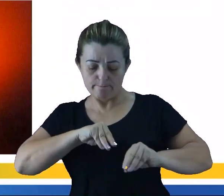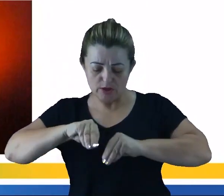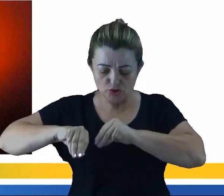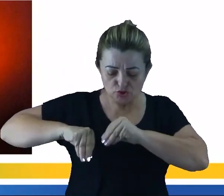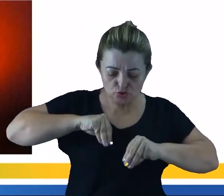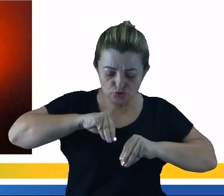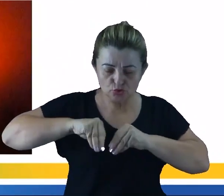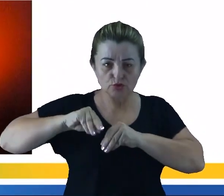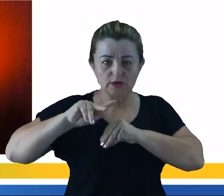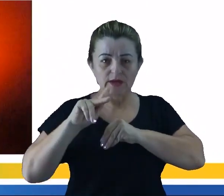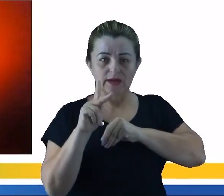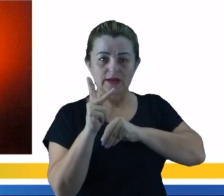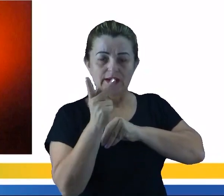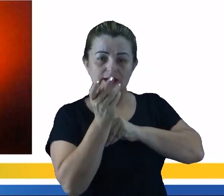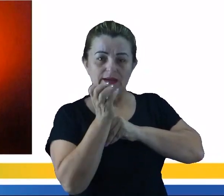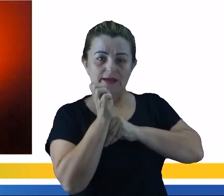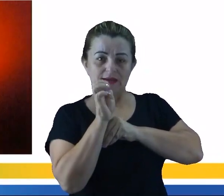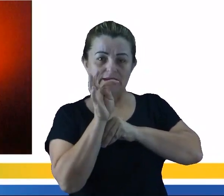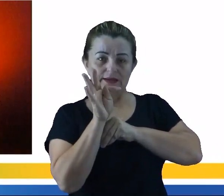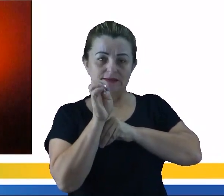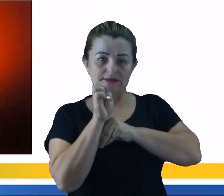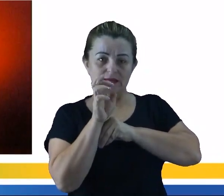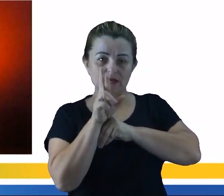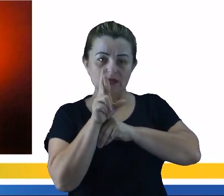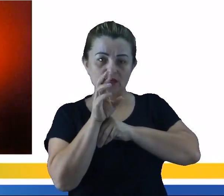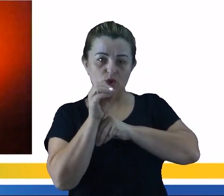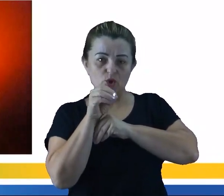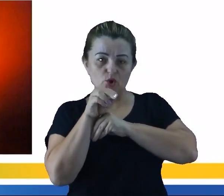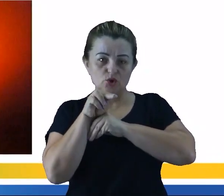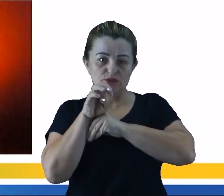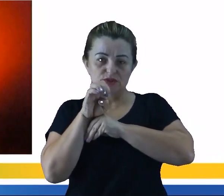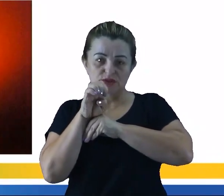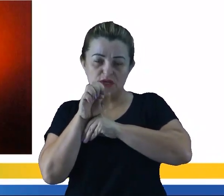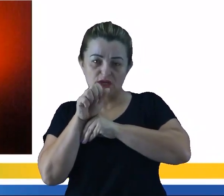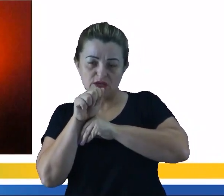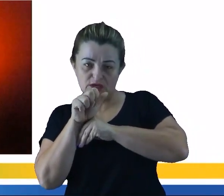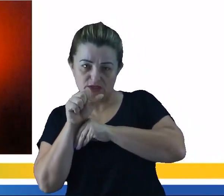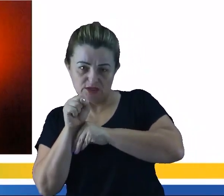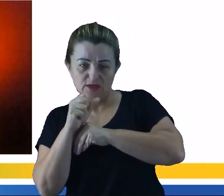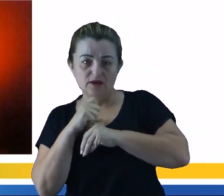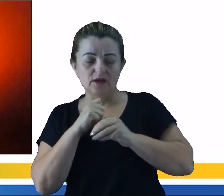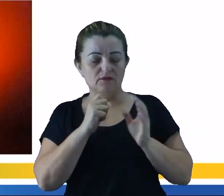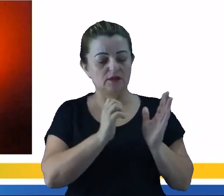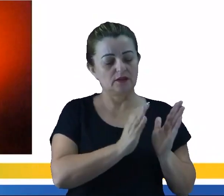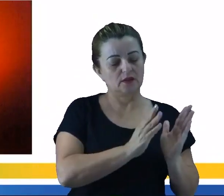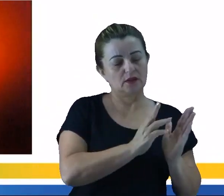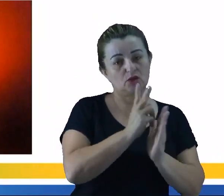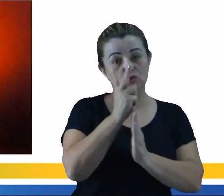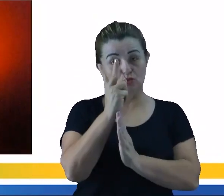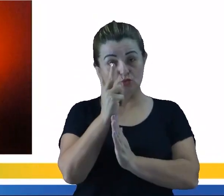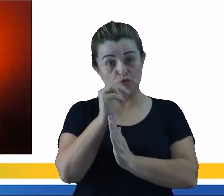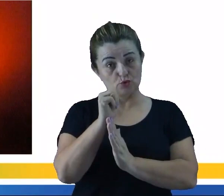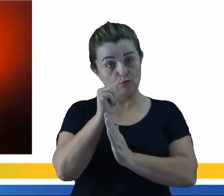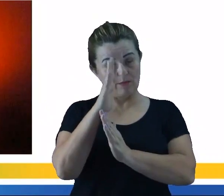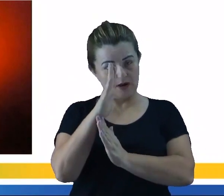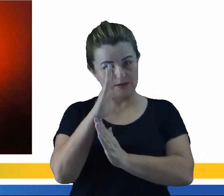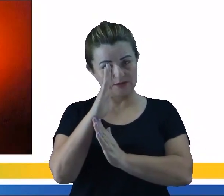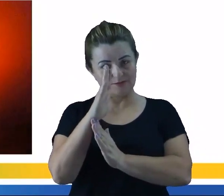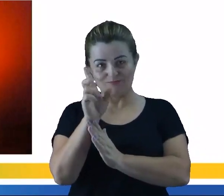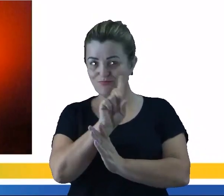heterogênea, ela vai apresentar o que? Duas ou mais fases, né, então o aspecto dessa mistura, ela não é